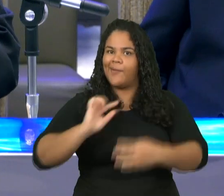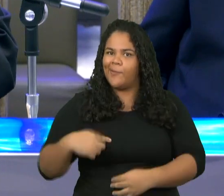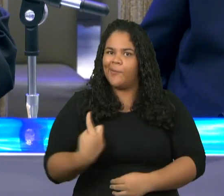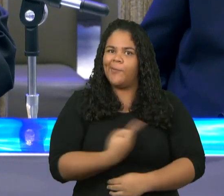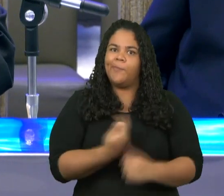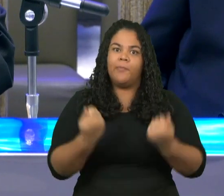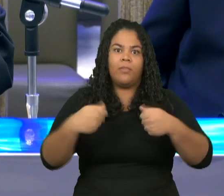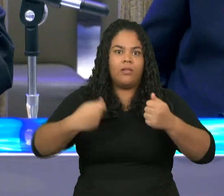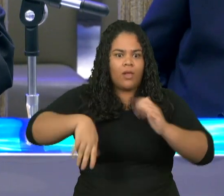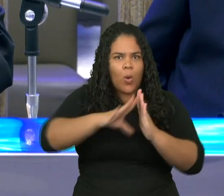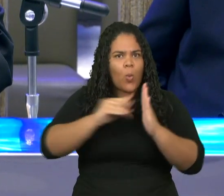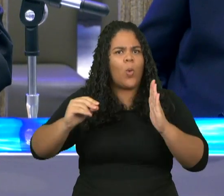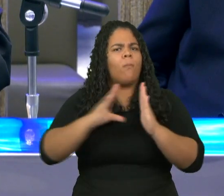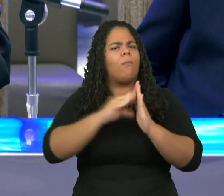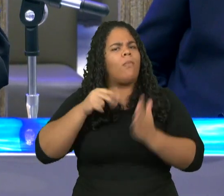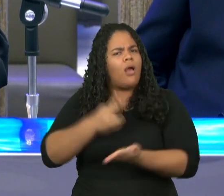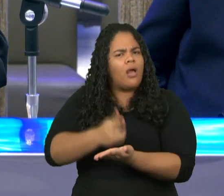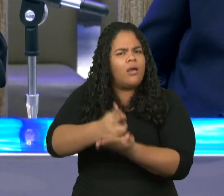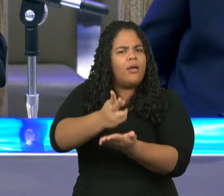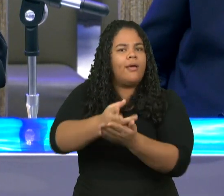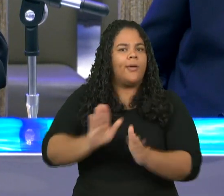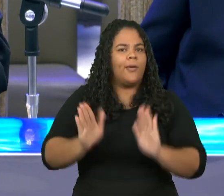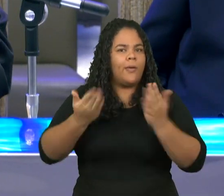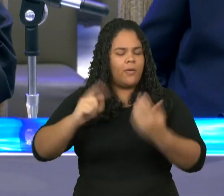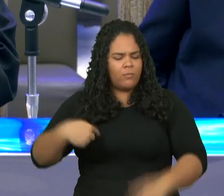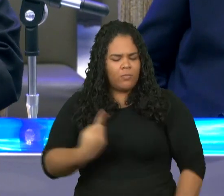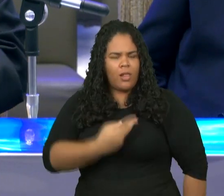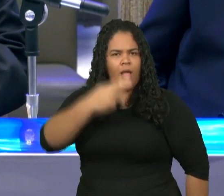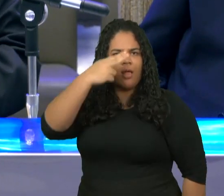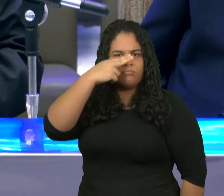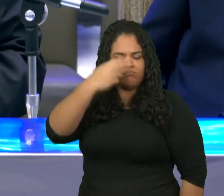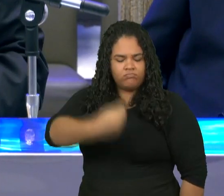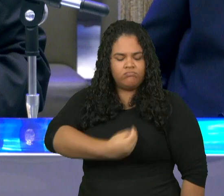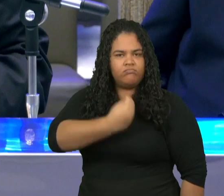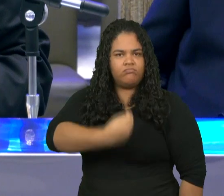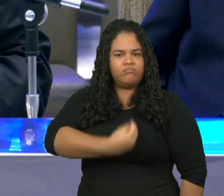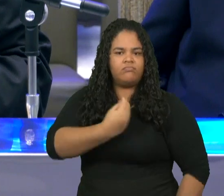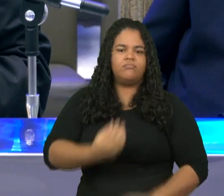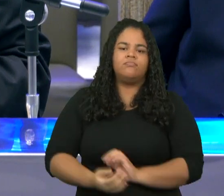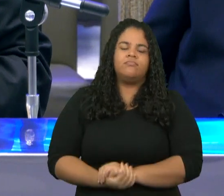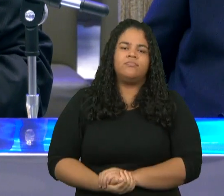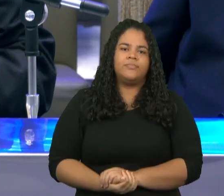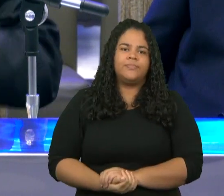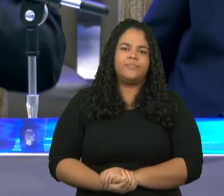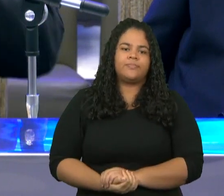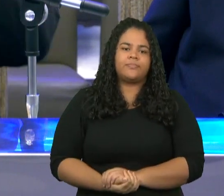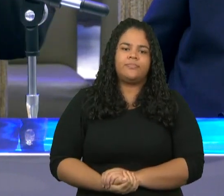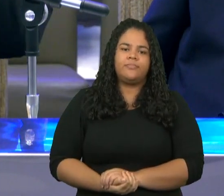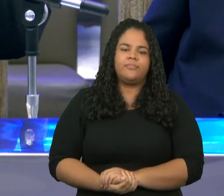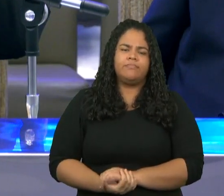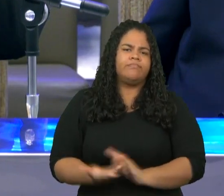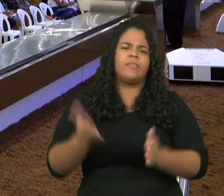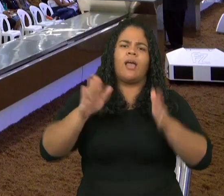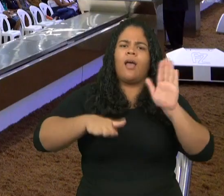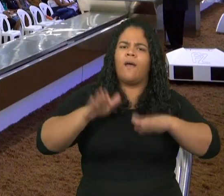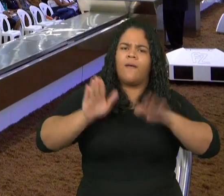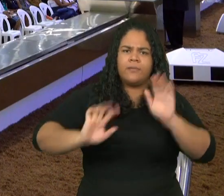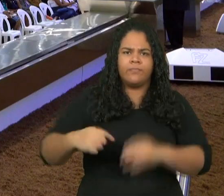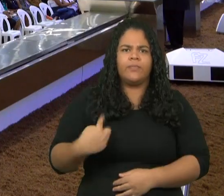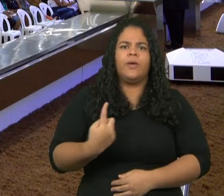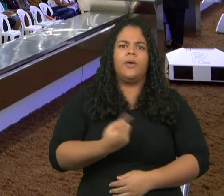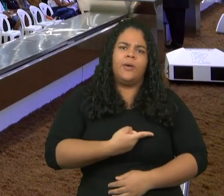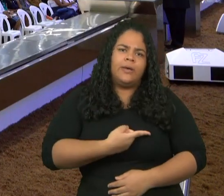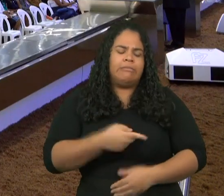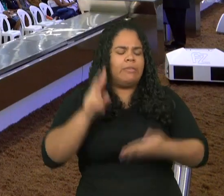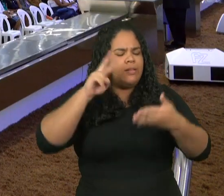imitar na nossa carreira cristã. Se fôssemos estudar cada personagem